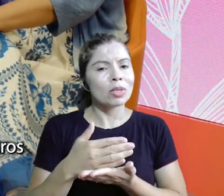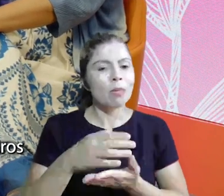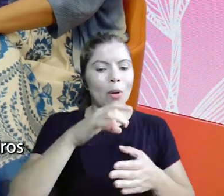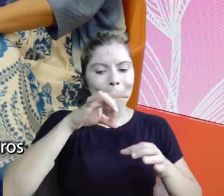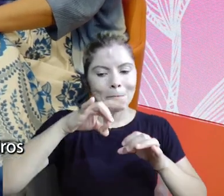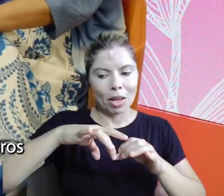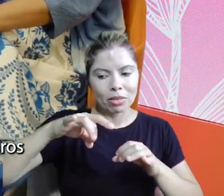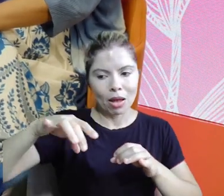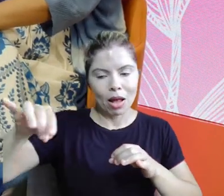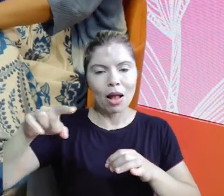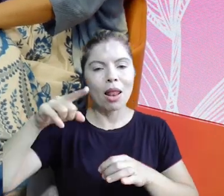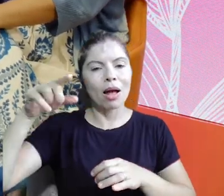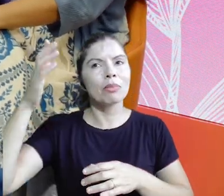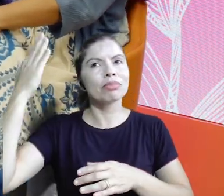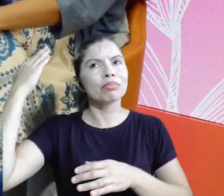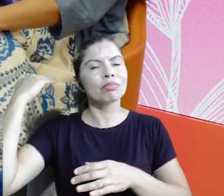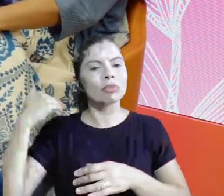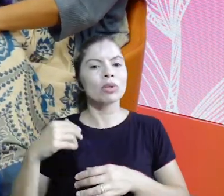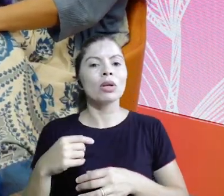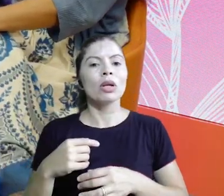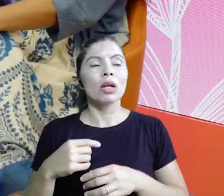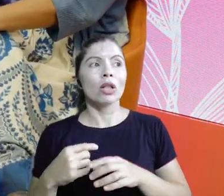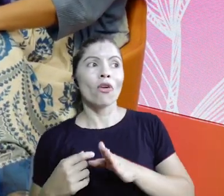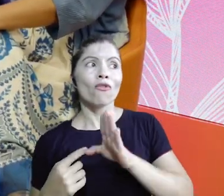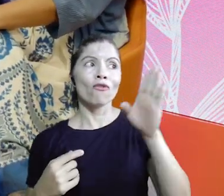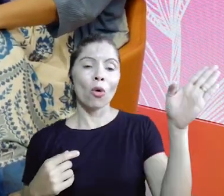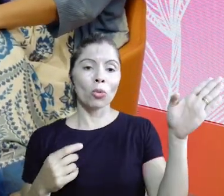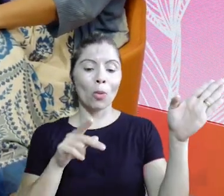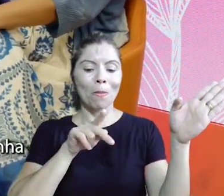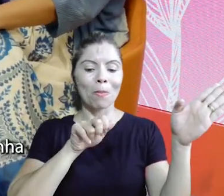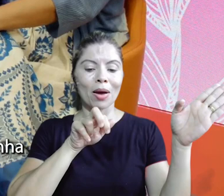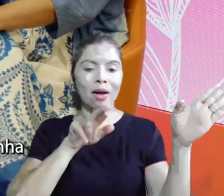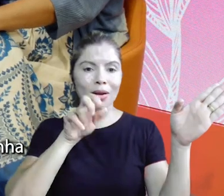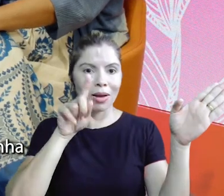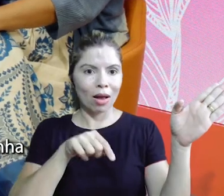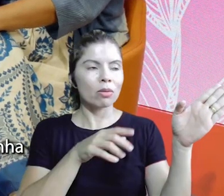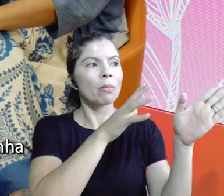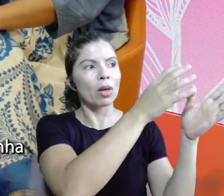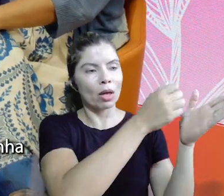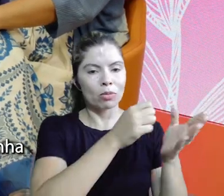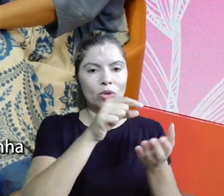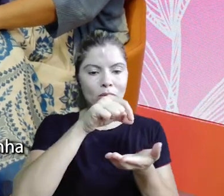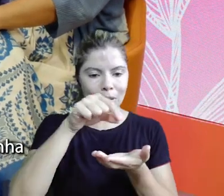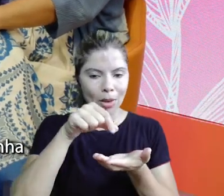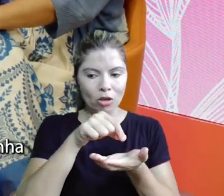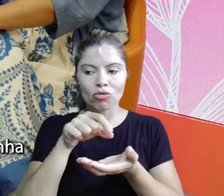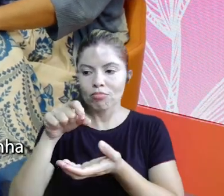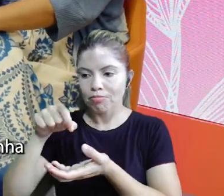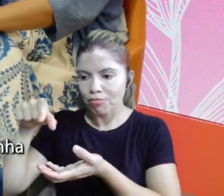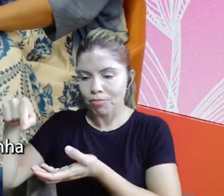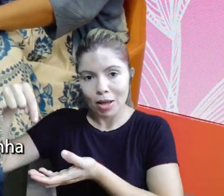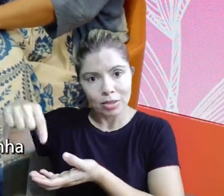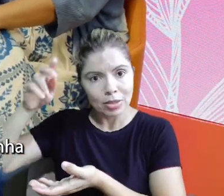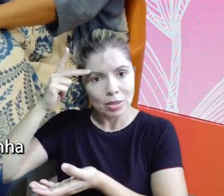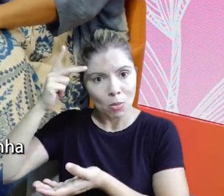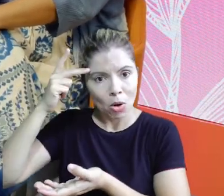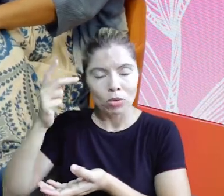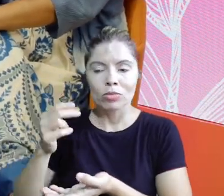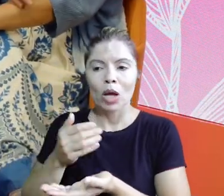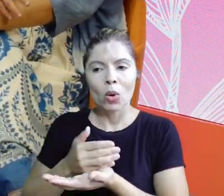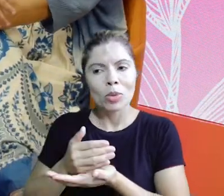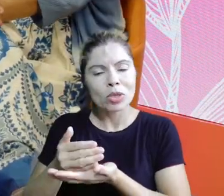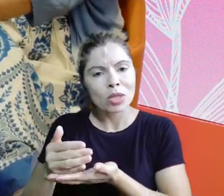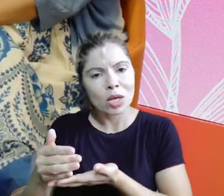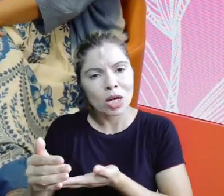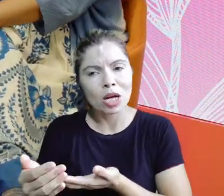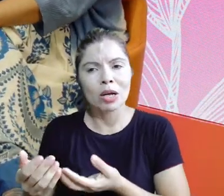foi um dos primeiros a plantar, gente trouxe as sementes lá do Pará, da semente a gente passou para mudinha, da mudinha a gente passou para terra e